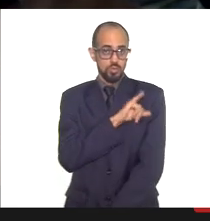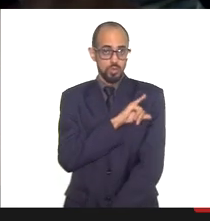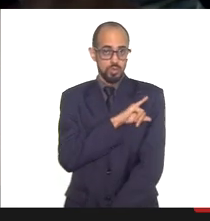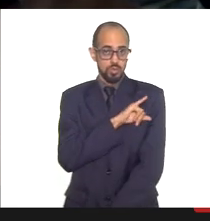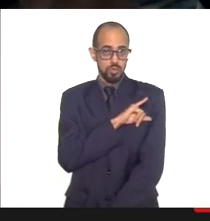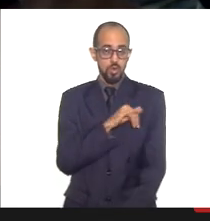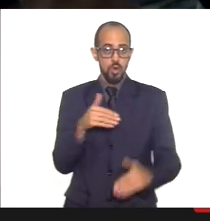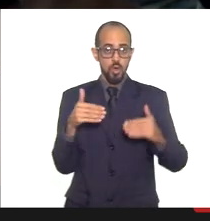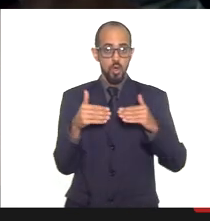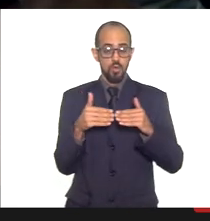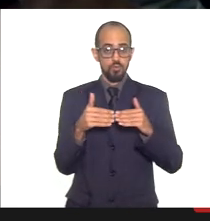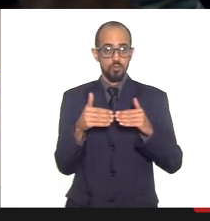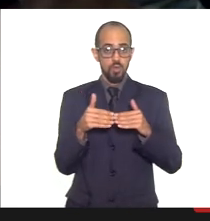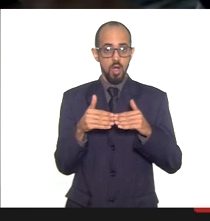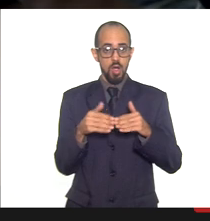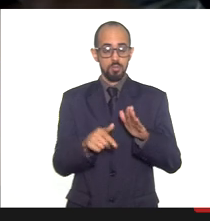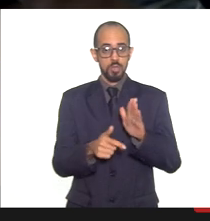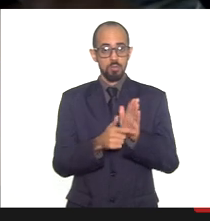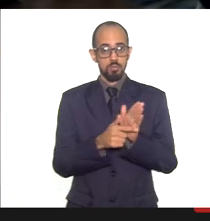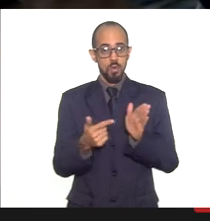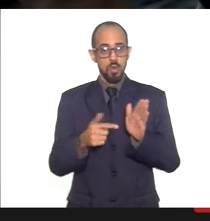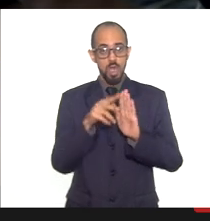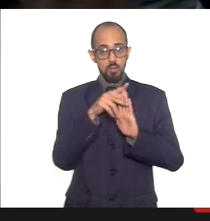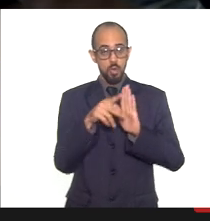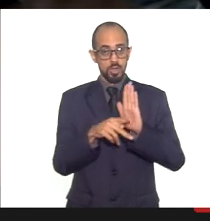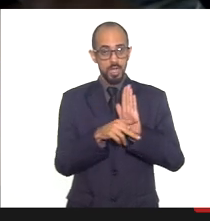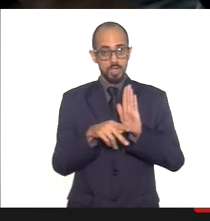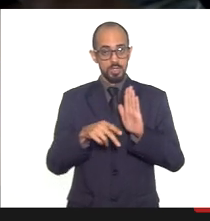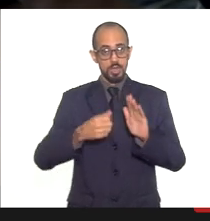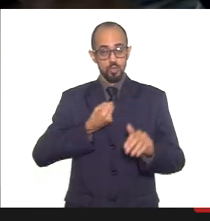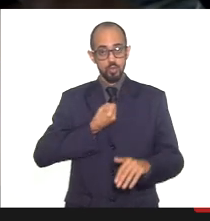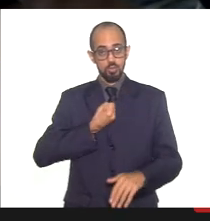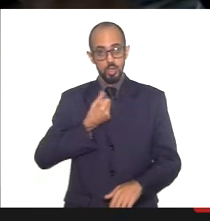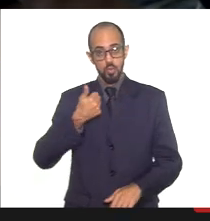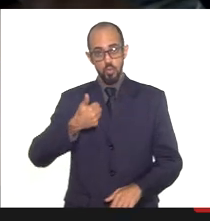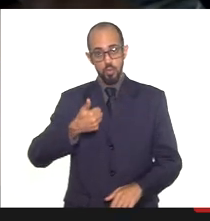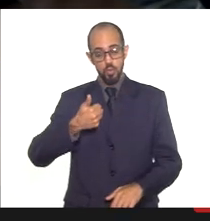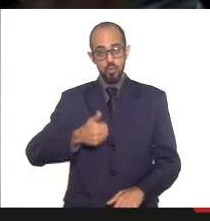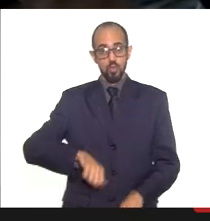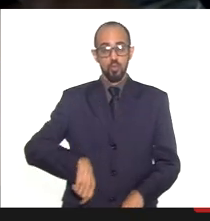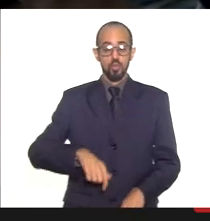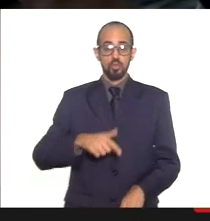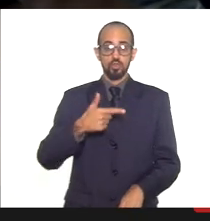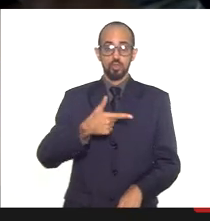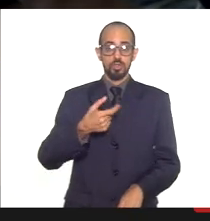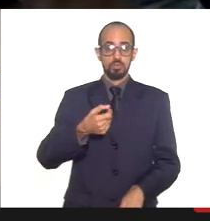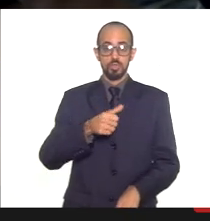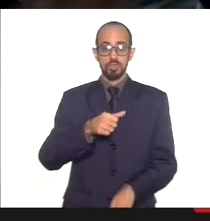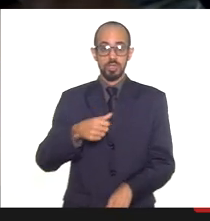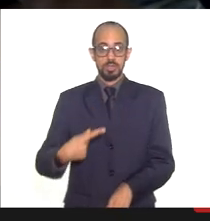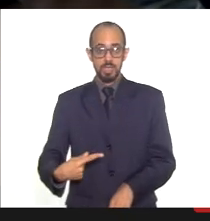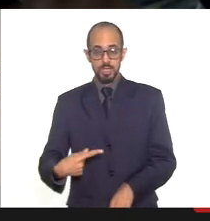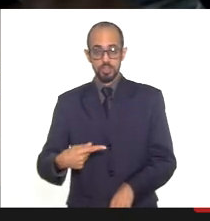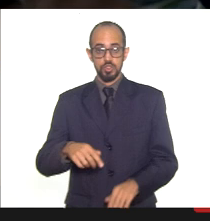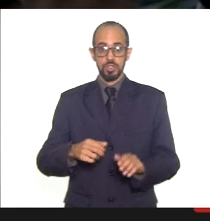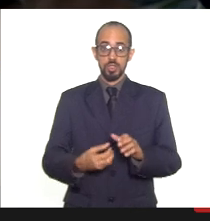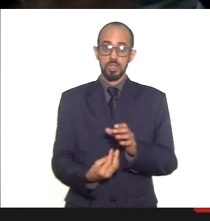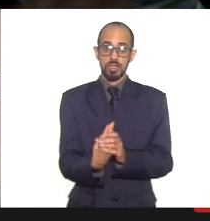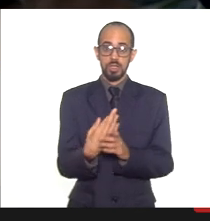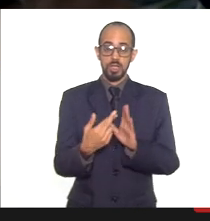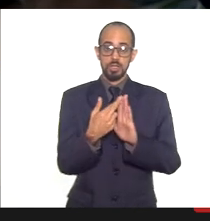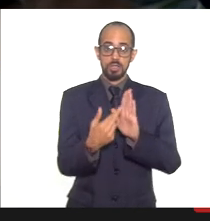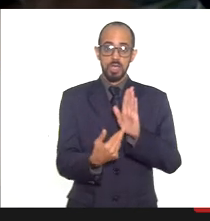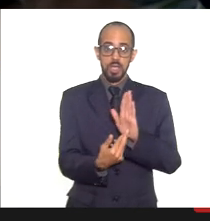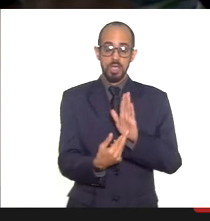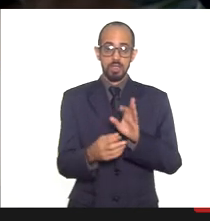Portaria de Consolidação nº 1, de 28 de setembro de 2017, do Ministério da Saúde, que estabelece as diretrizes para o